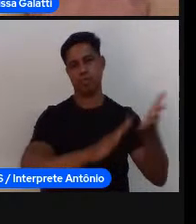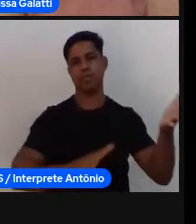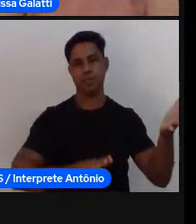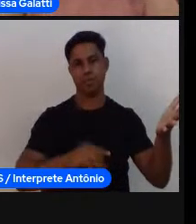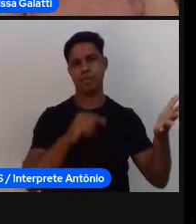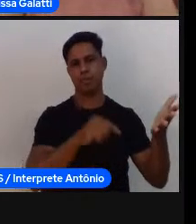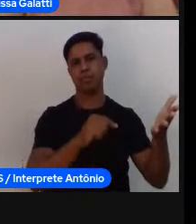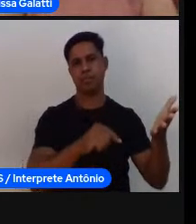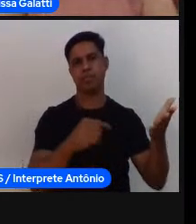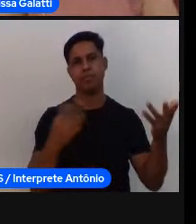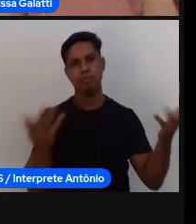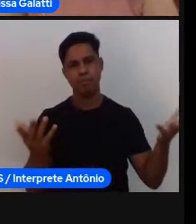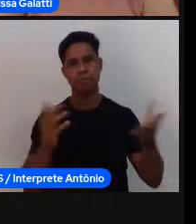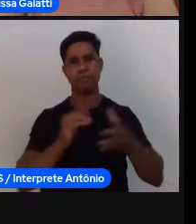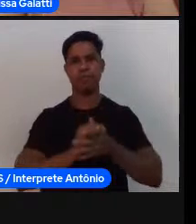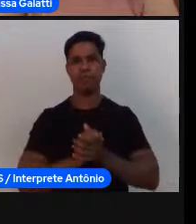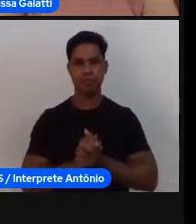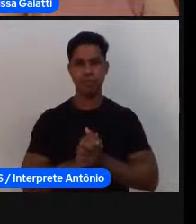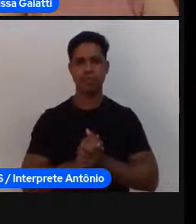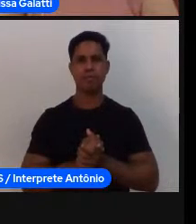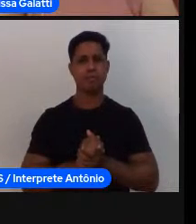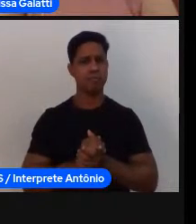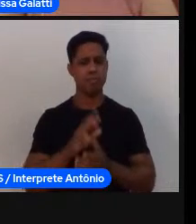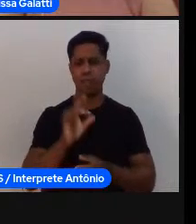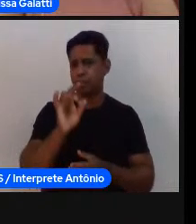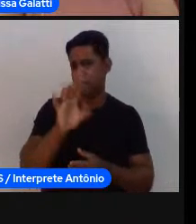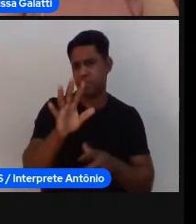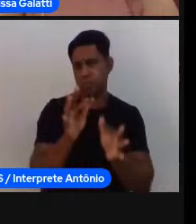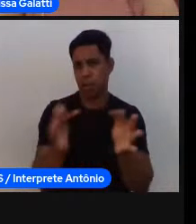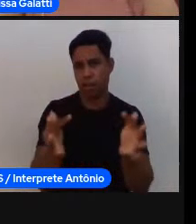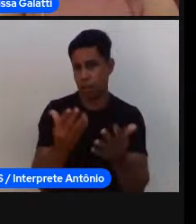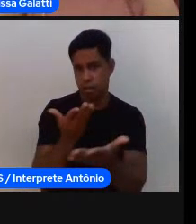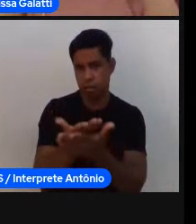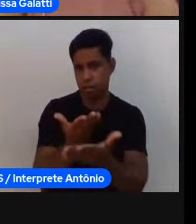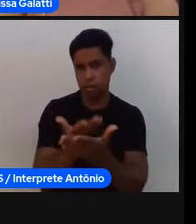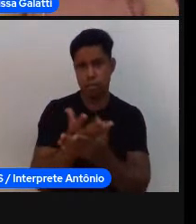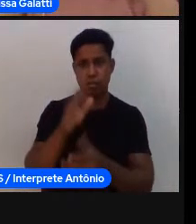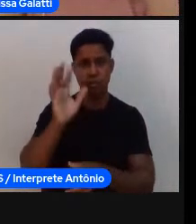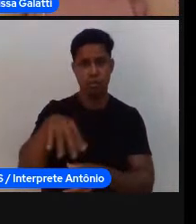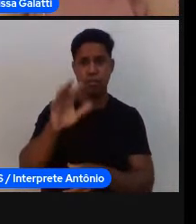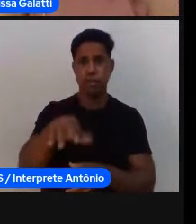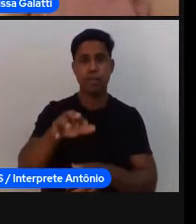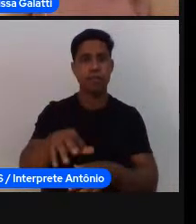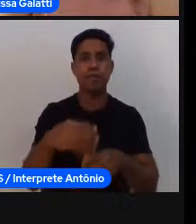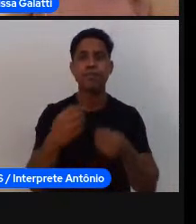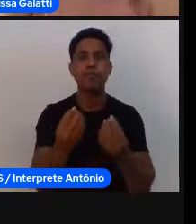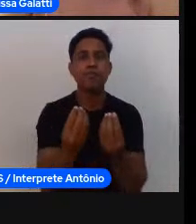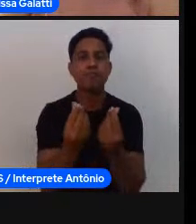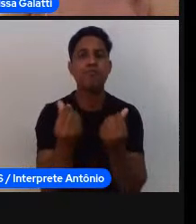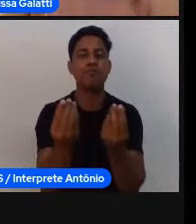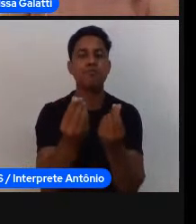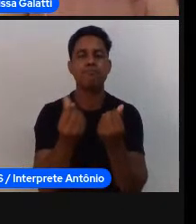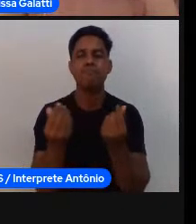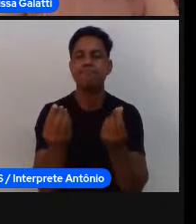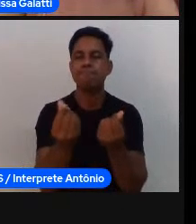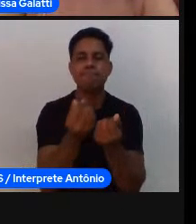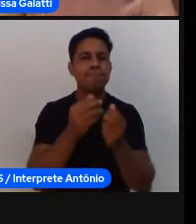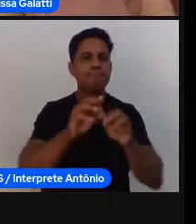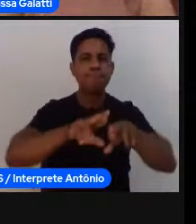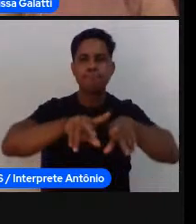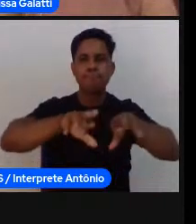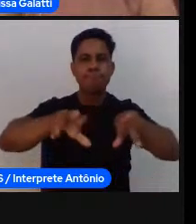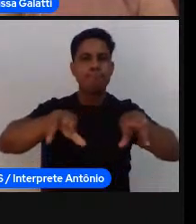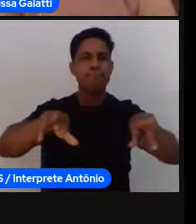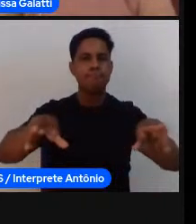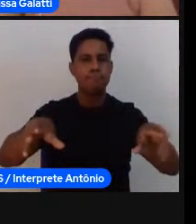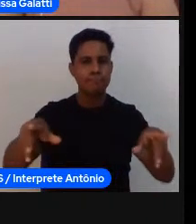ó olha fama do basquete né exatamente olha a fama do basquete muito bem lembrado lá nos Estados